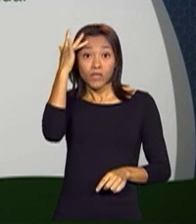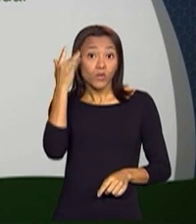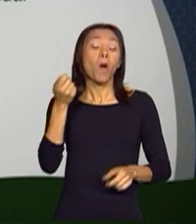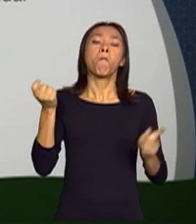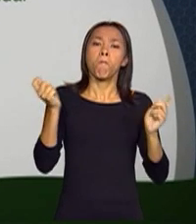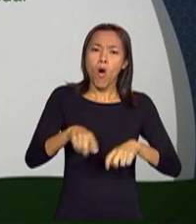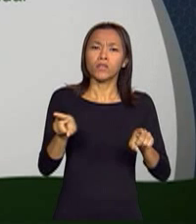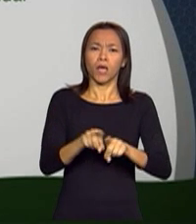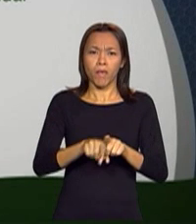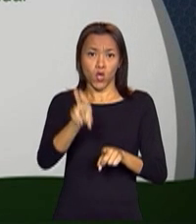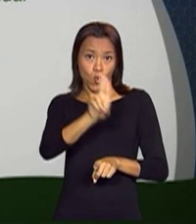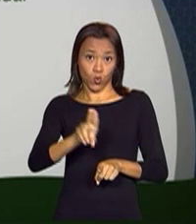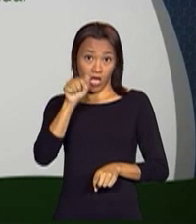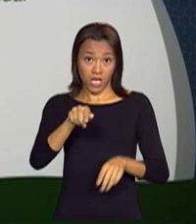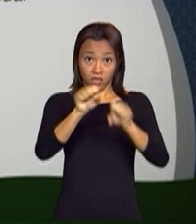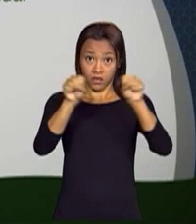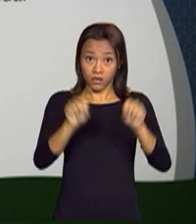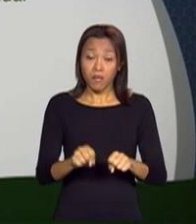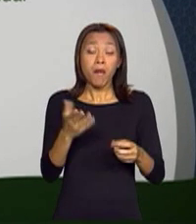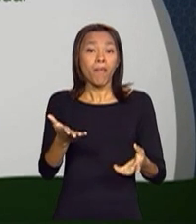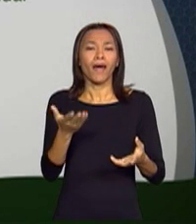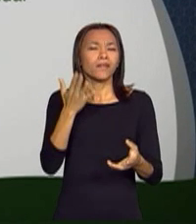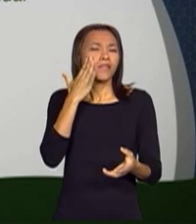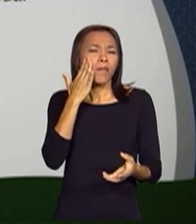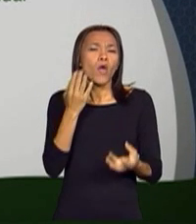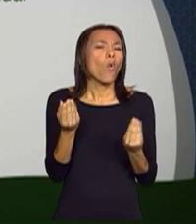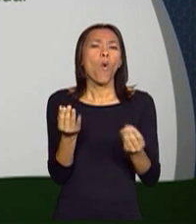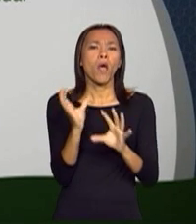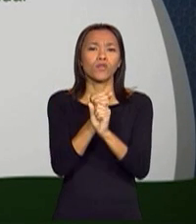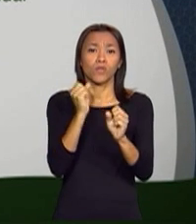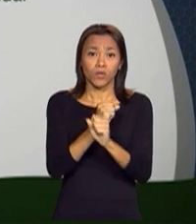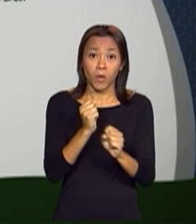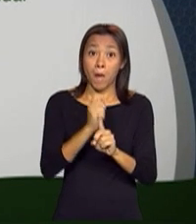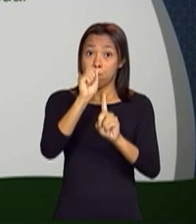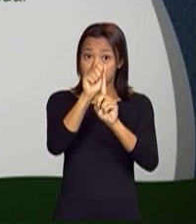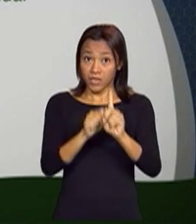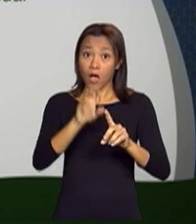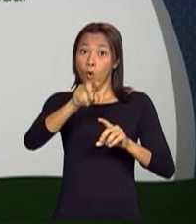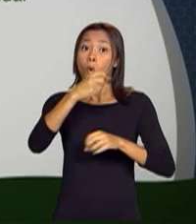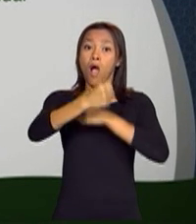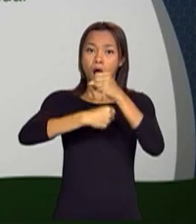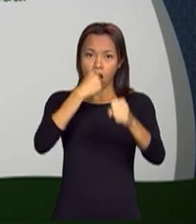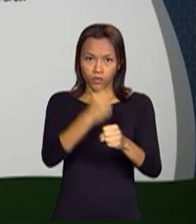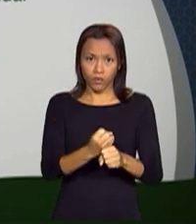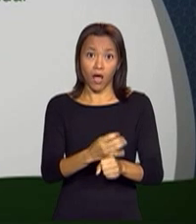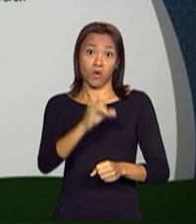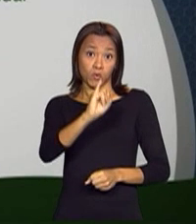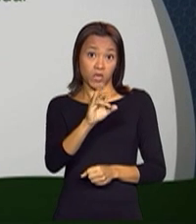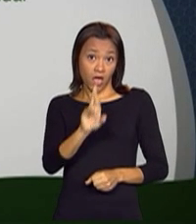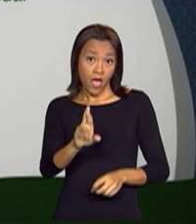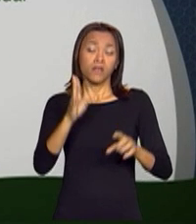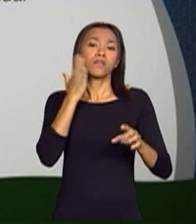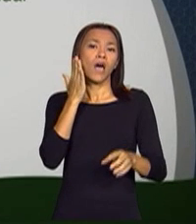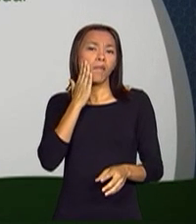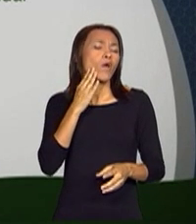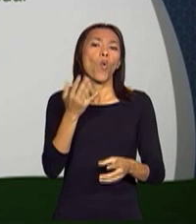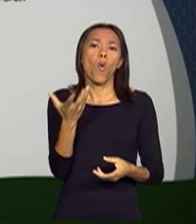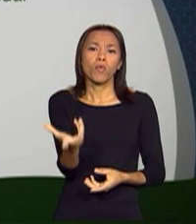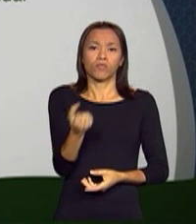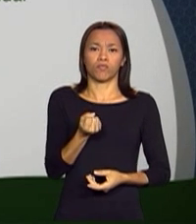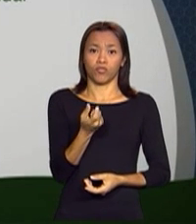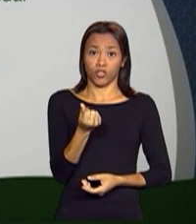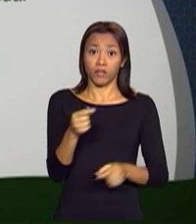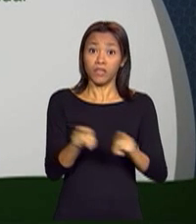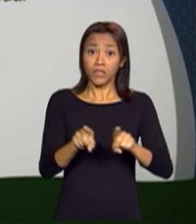também pode utilizar o aplicativo para simular o cálculo mensal e anual do Imposto de Renda, consultar sobre a restituição